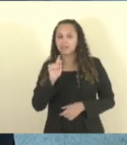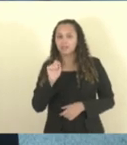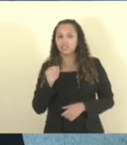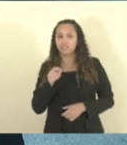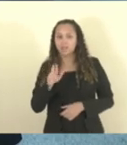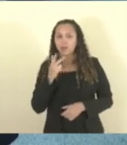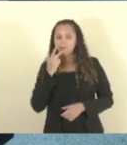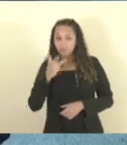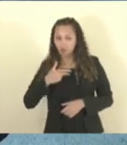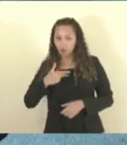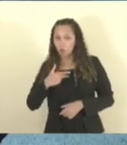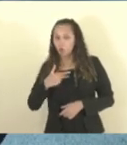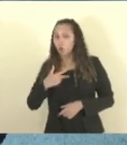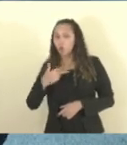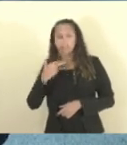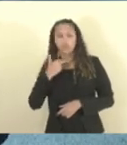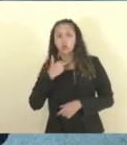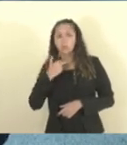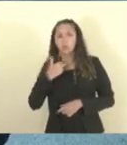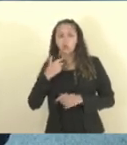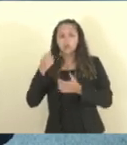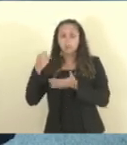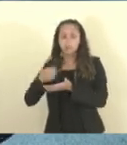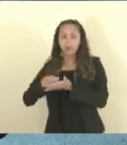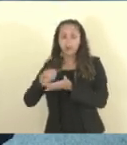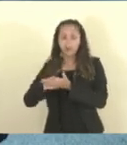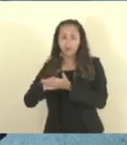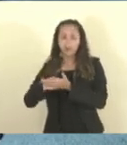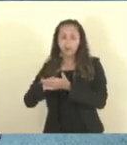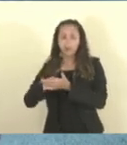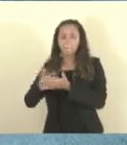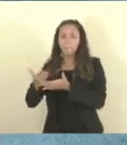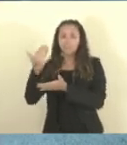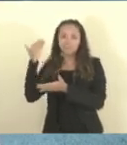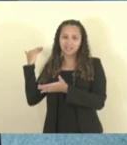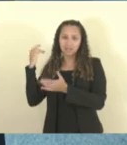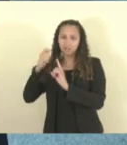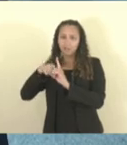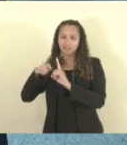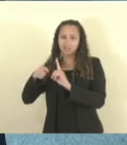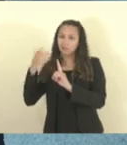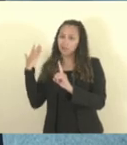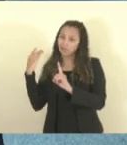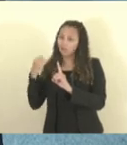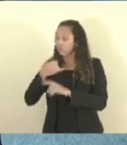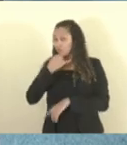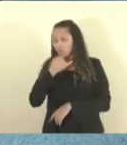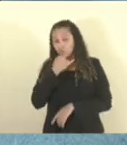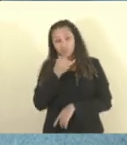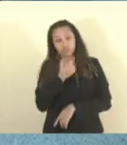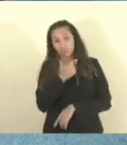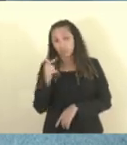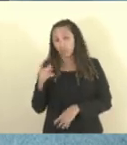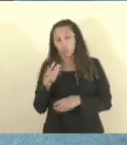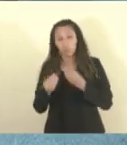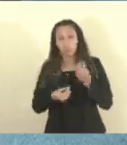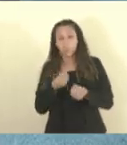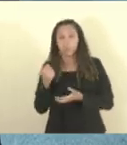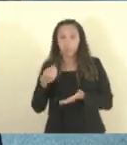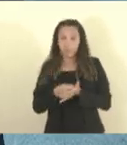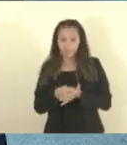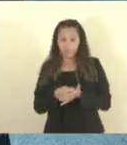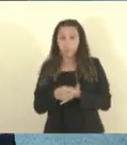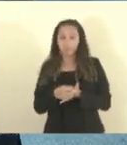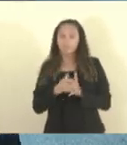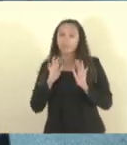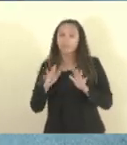que não permite o pagamento de gratificação, deputado Denim Silva, retroativo. Então, infelizmente, a gente não tem como fazer essa retroatividade, mas